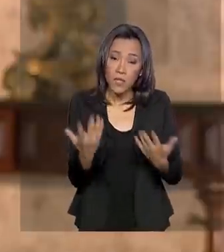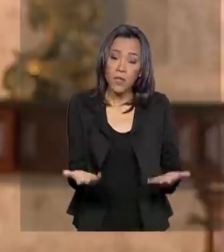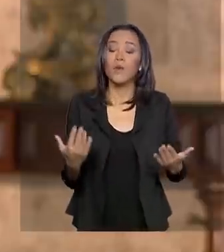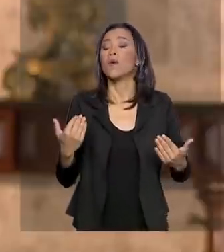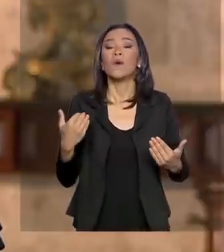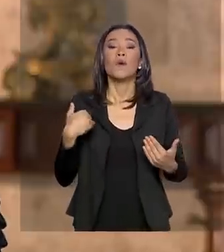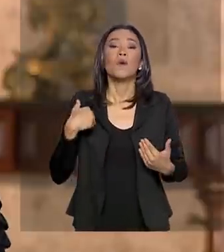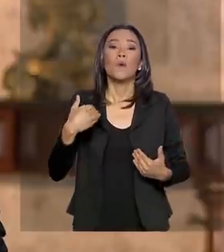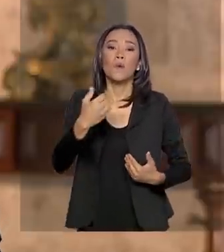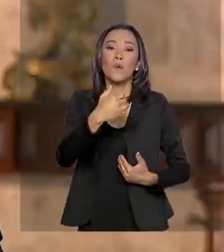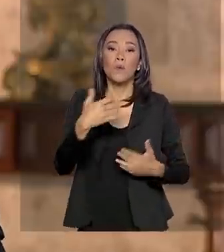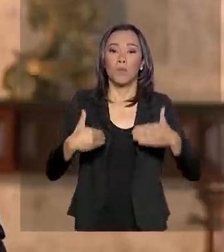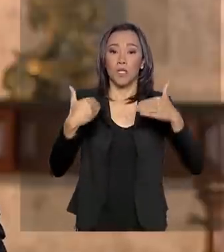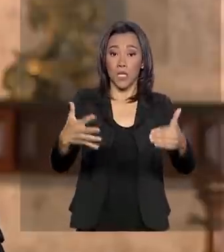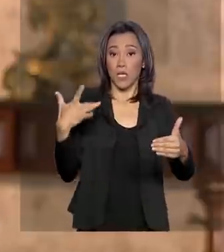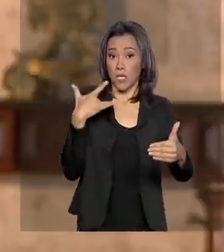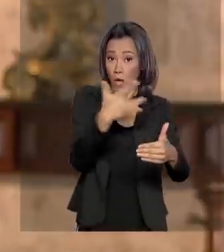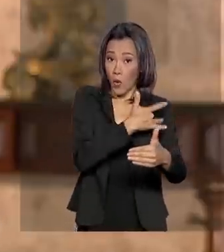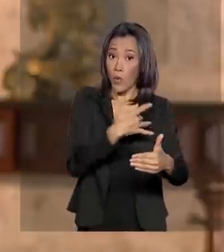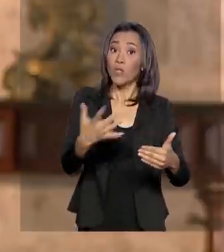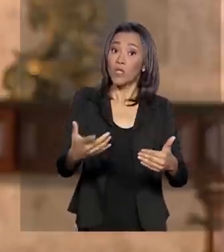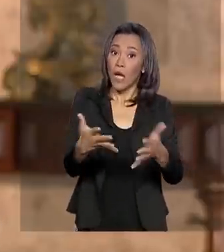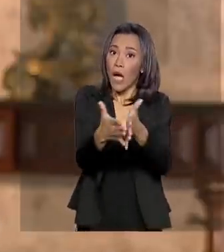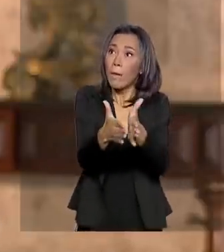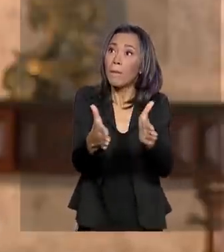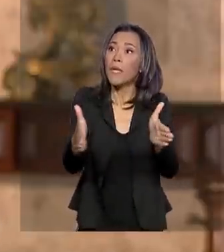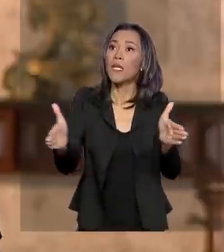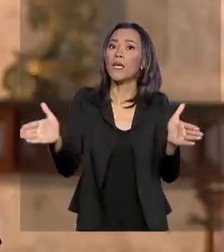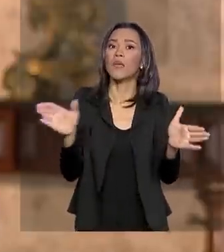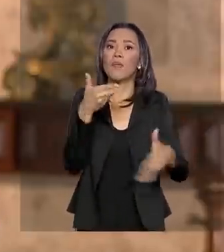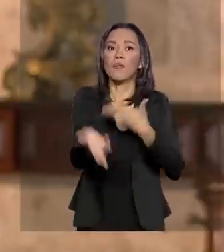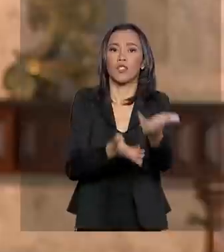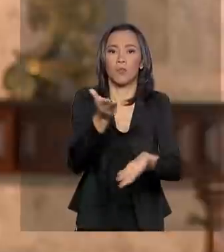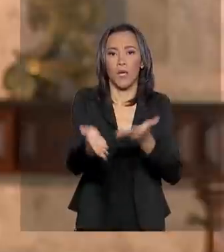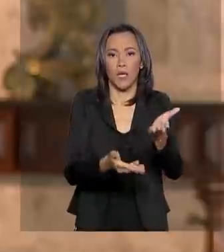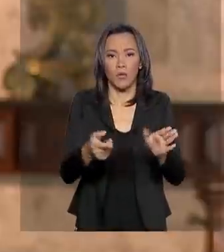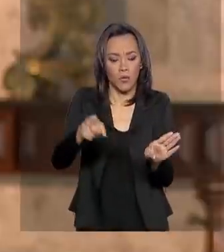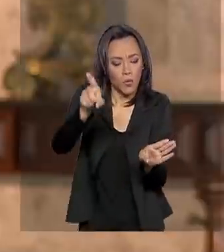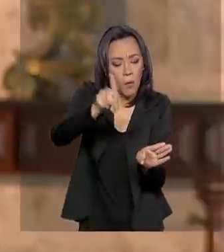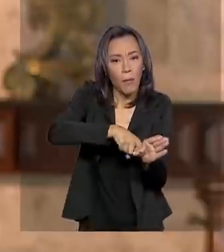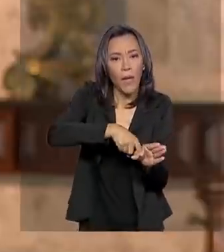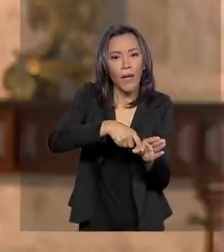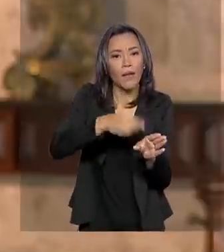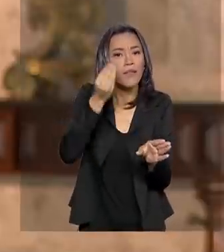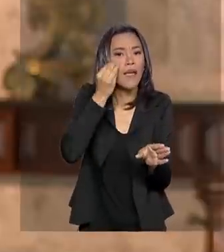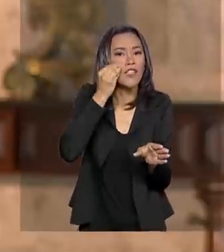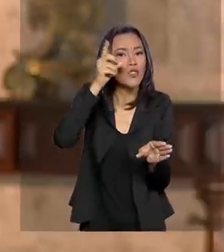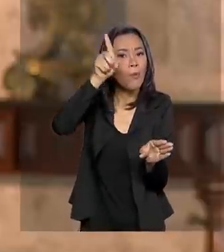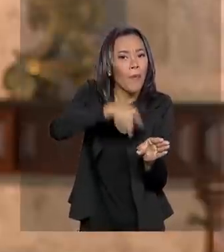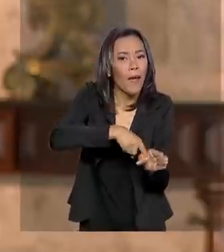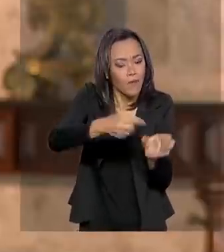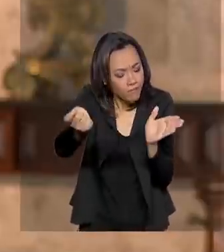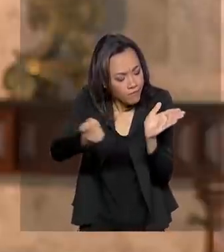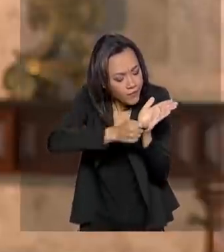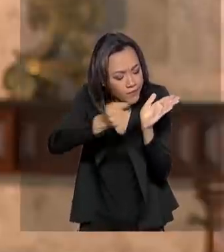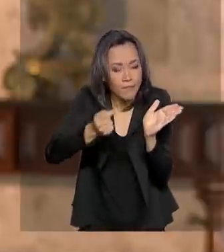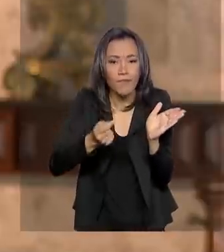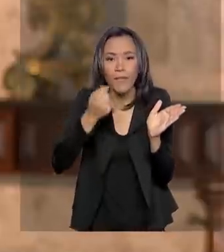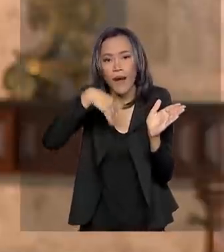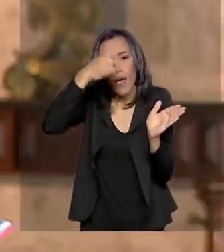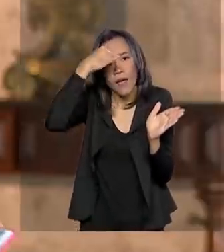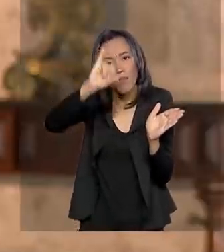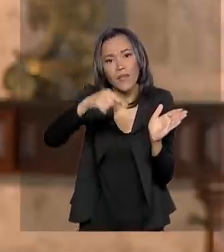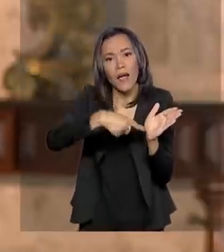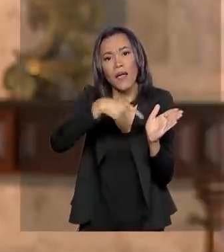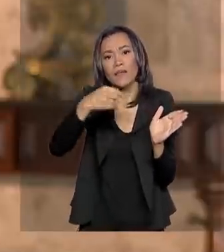ampliar o teste do pezinho vai ajudar no diagnóstico precoce e também evitar a progressão aí dessa